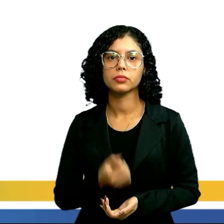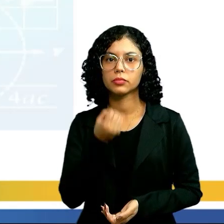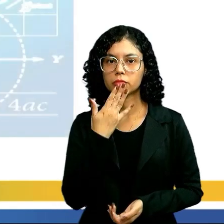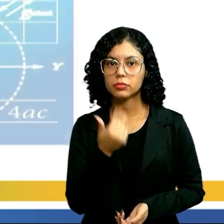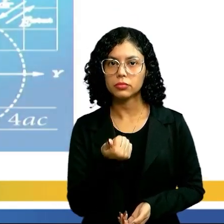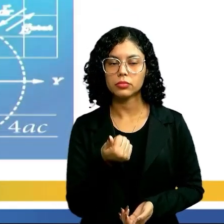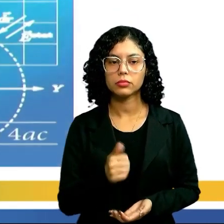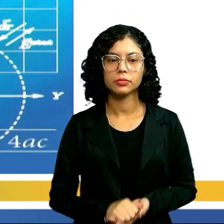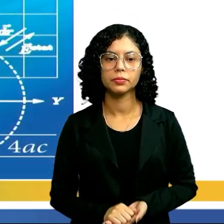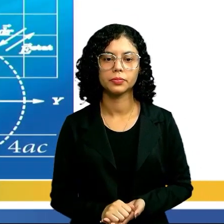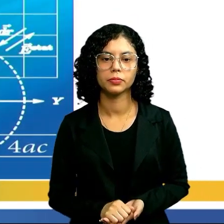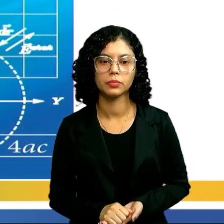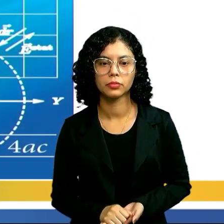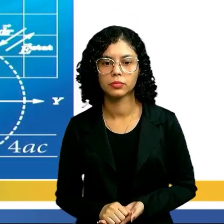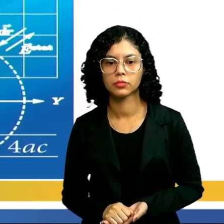bem?